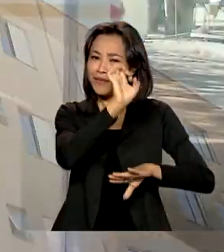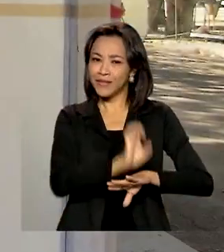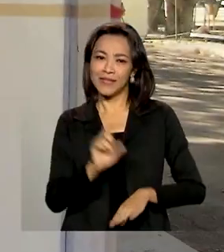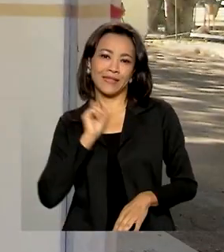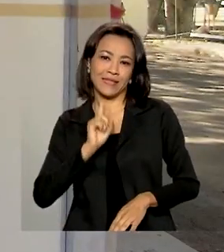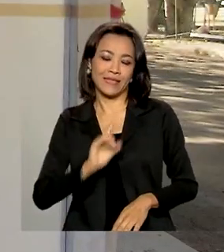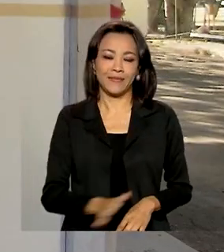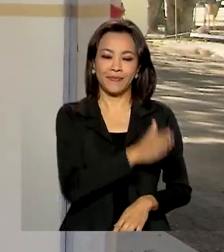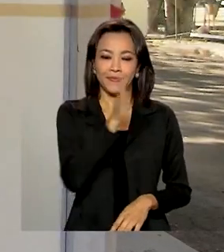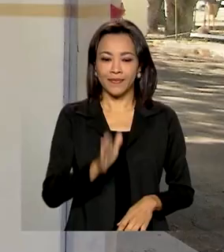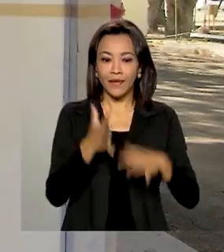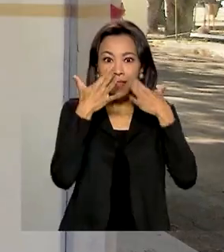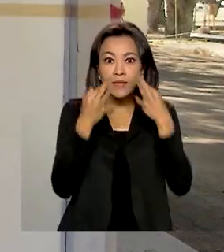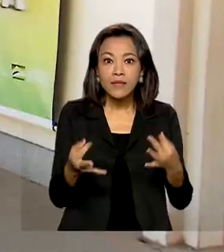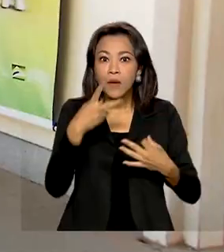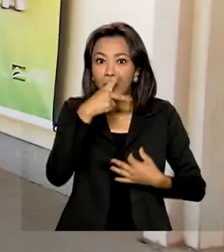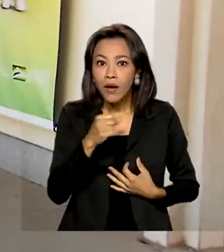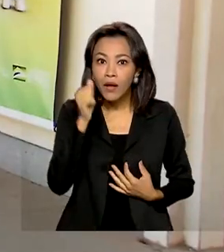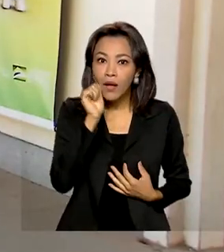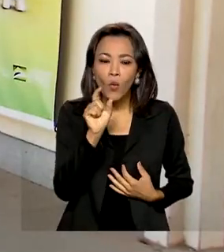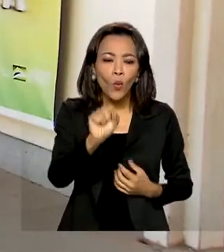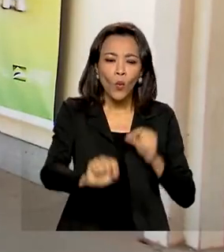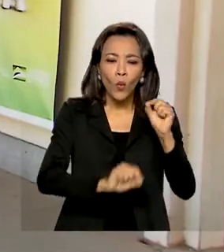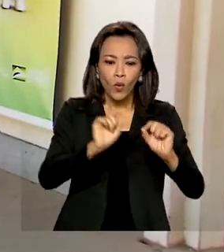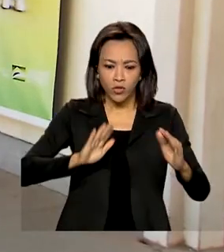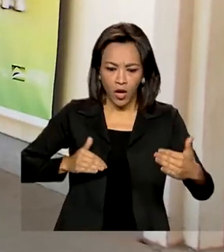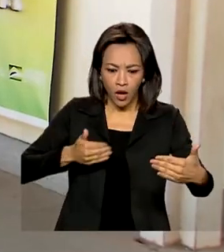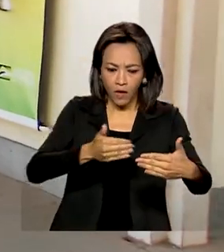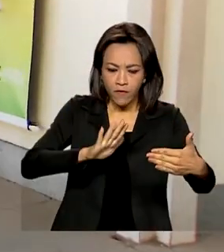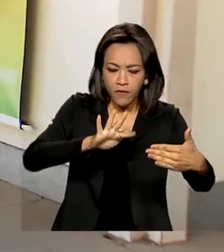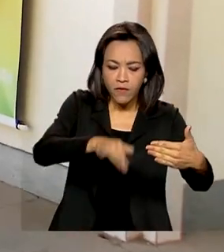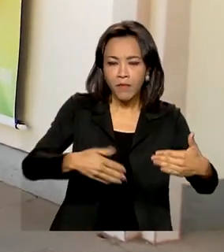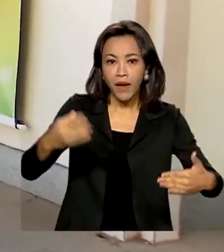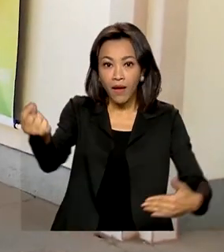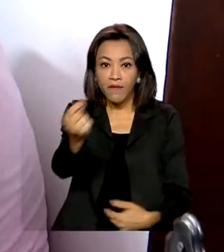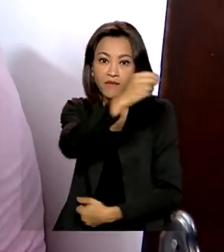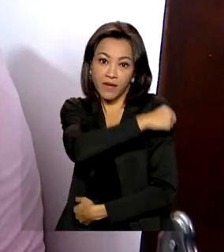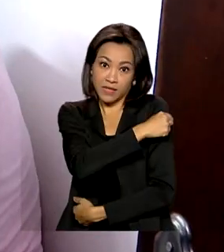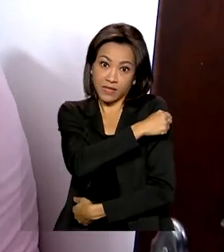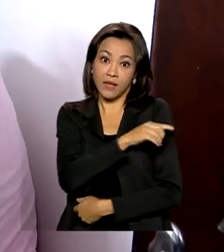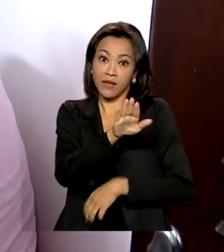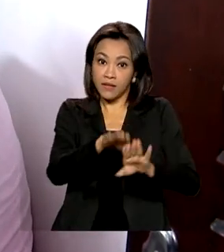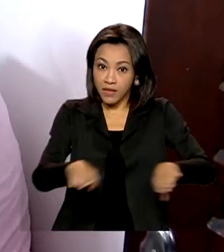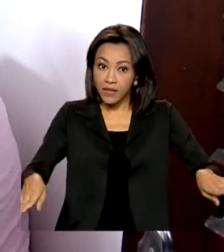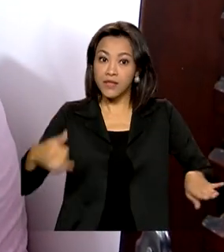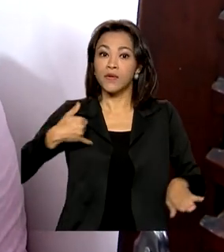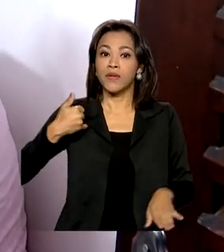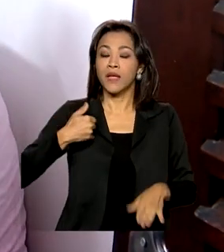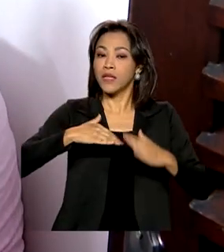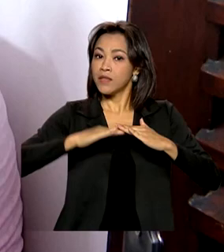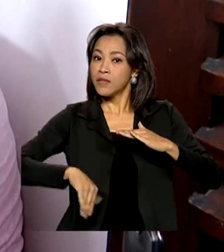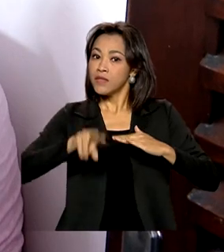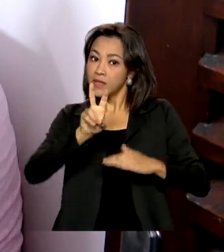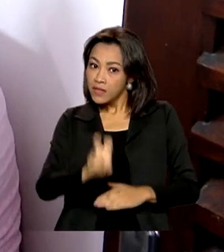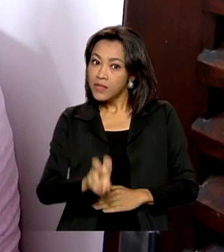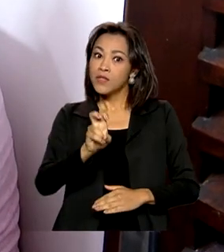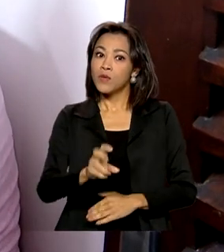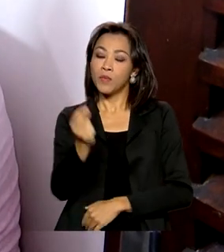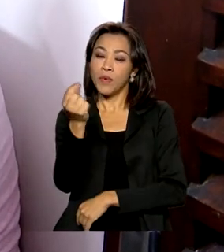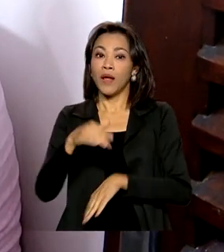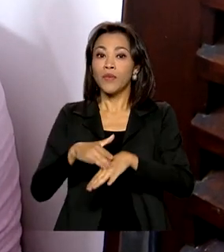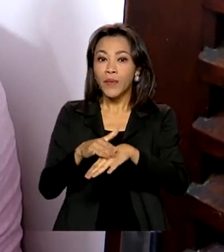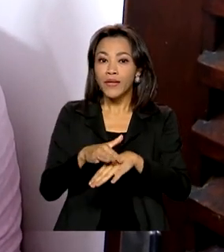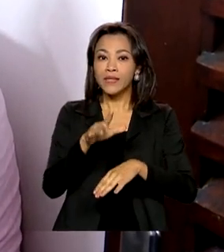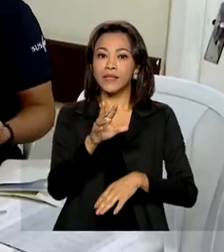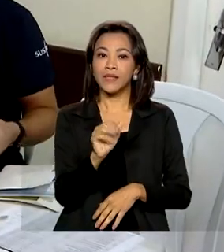Atenção, pais! Reta final para vacinar as crianças com menos de 5 anos contra o sarampo. É só mais uma semana para o fim da